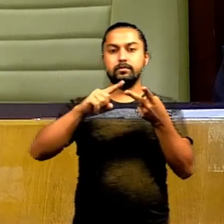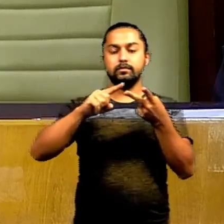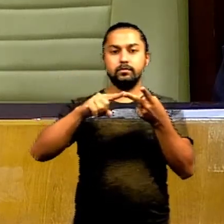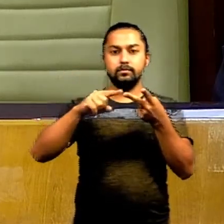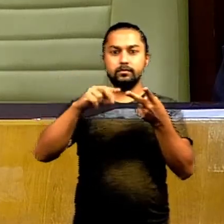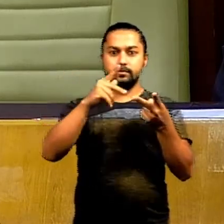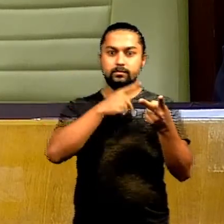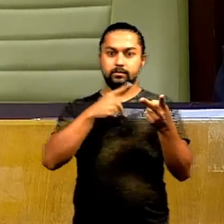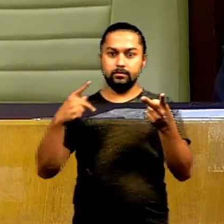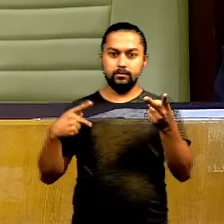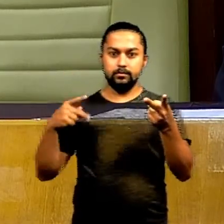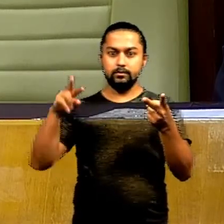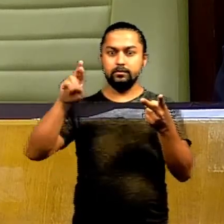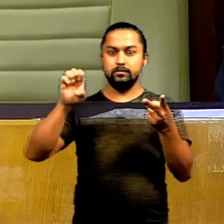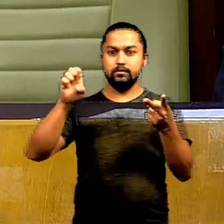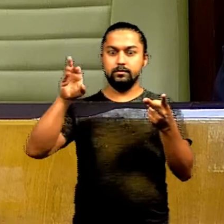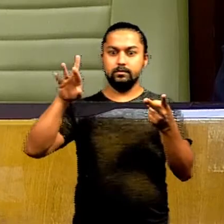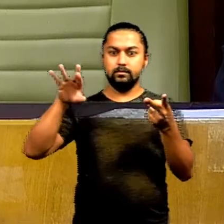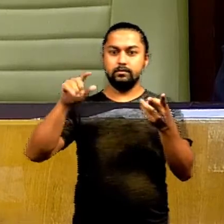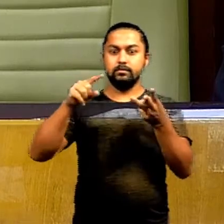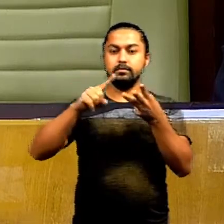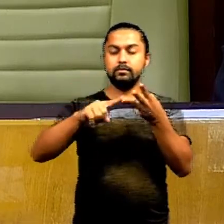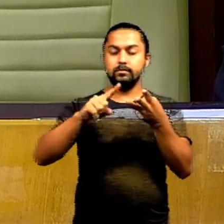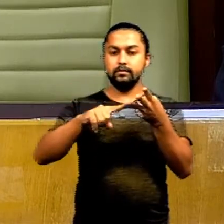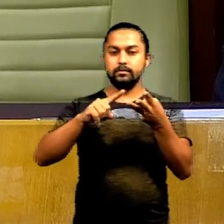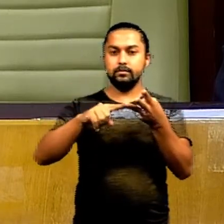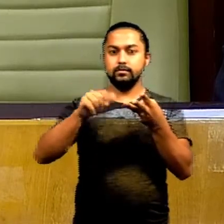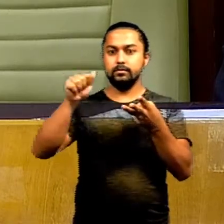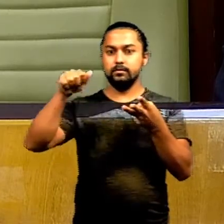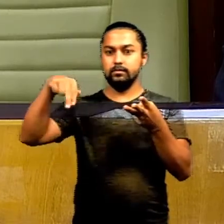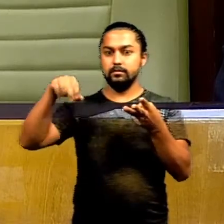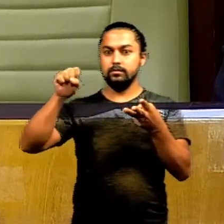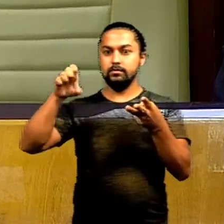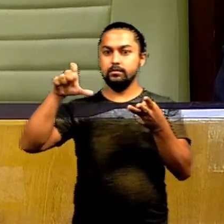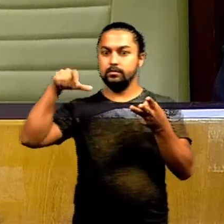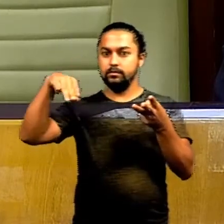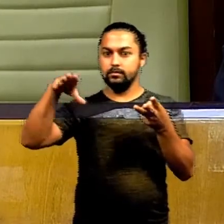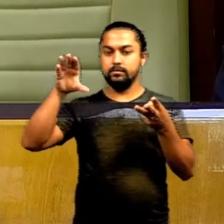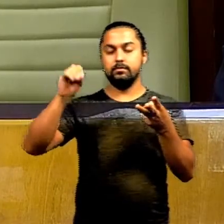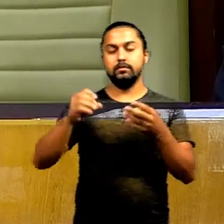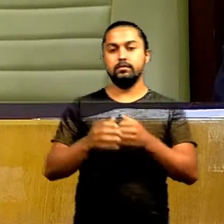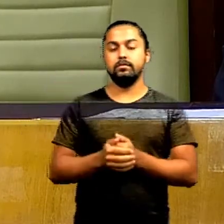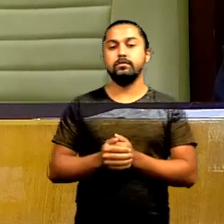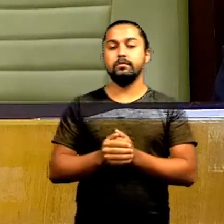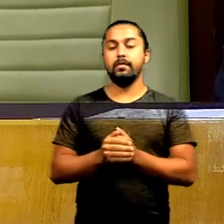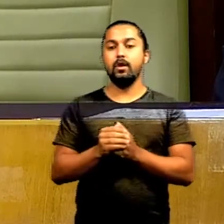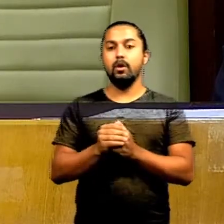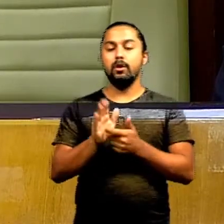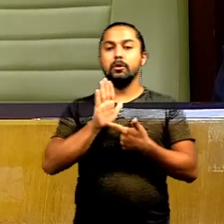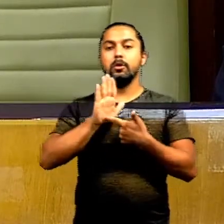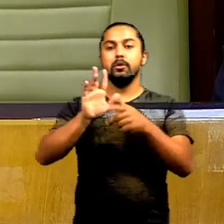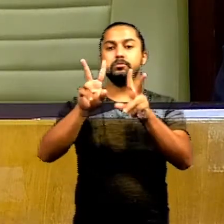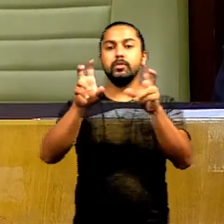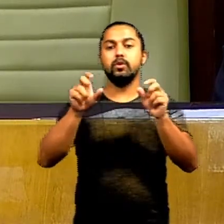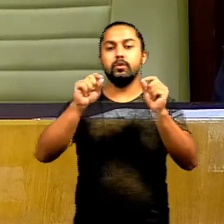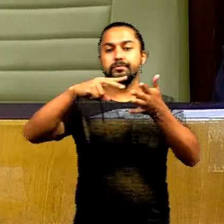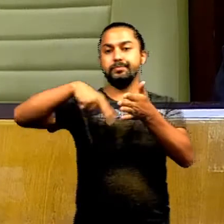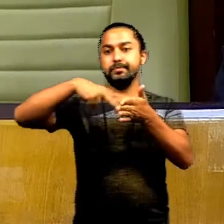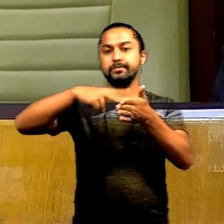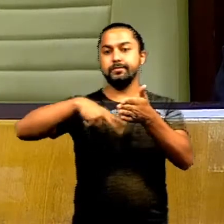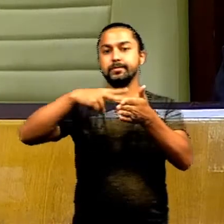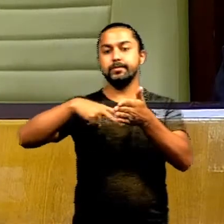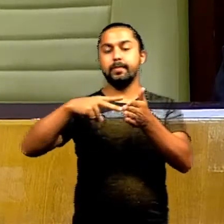de exercício, pastor Roberto Carvalho, primeiro secretário de exercício, e Anselmo Pereira, segundo secretário. No expediente, foram lidos os seguintes